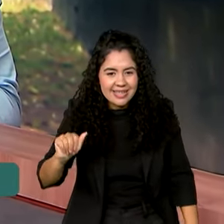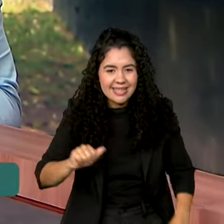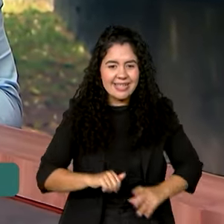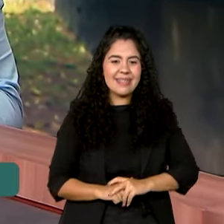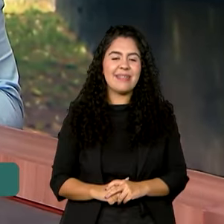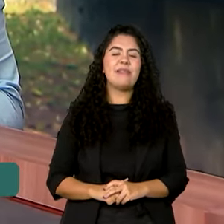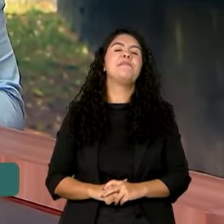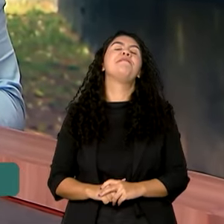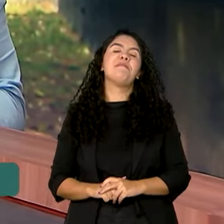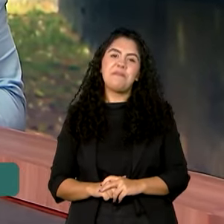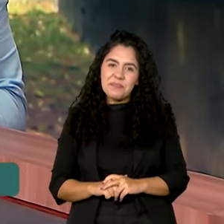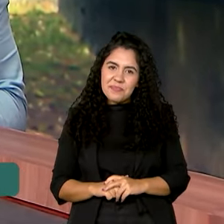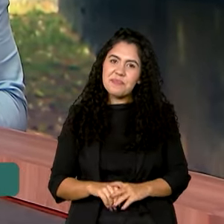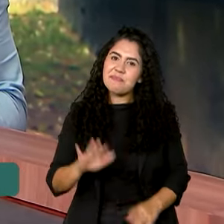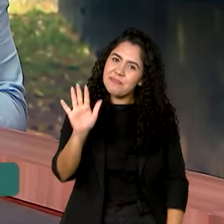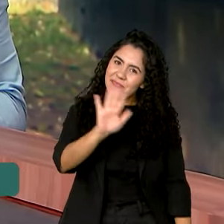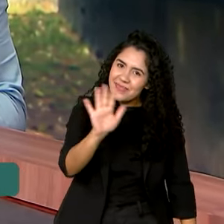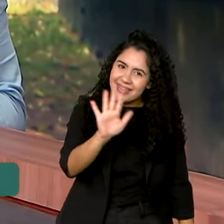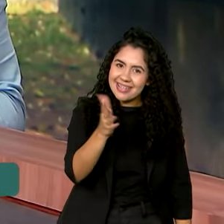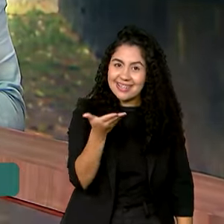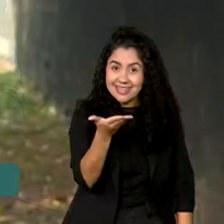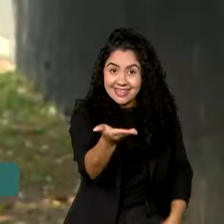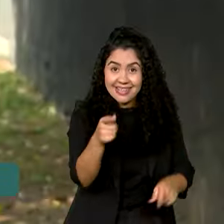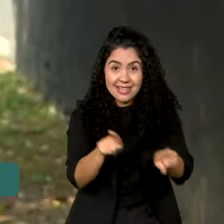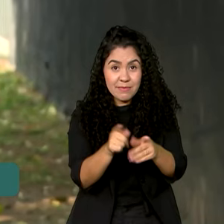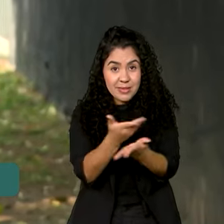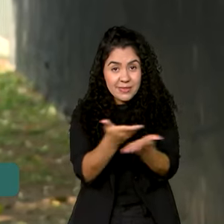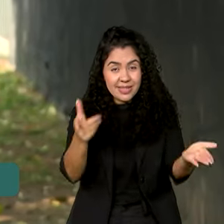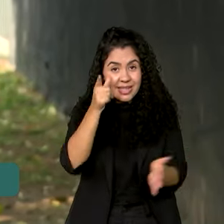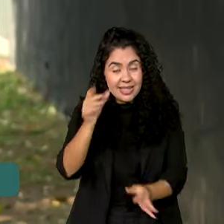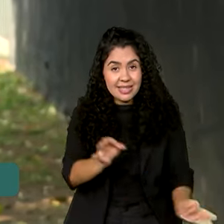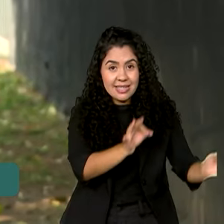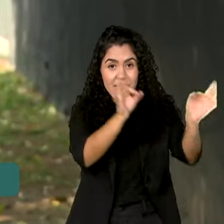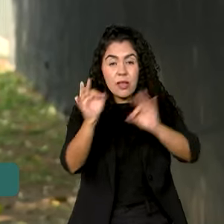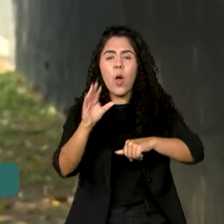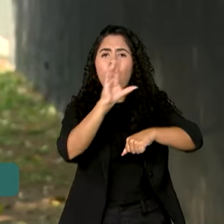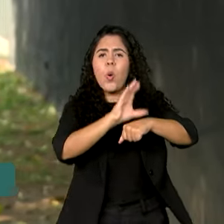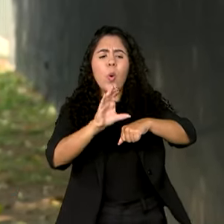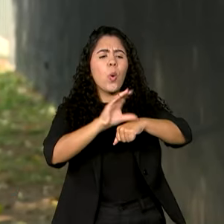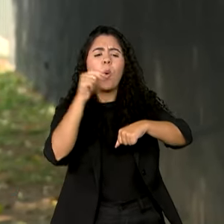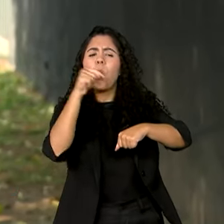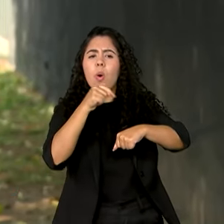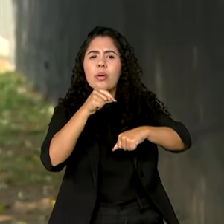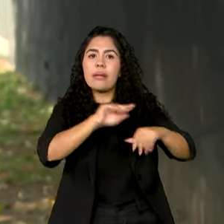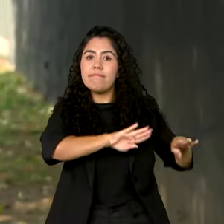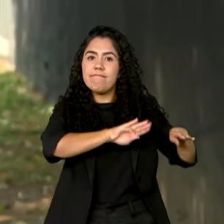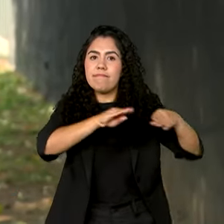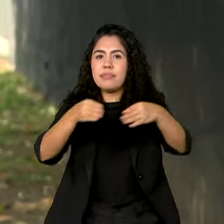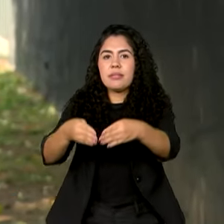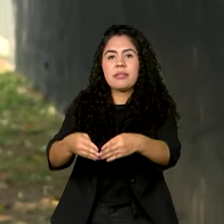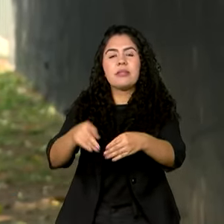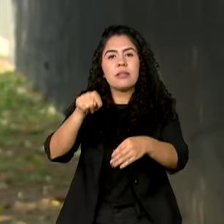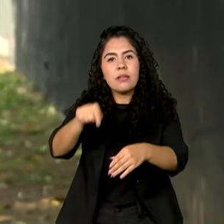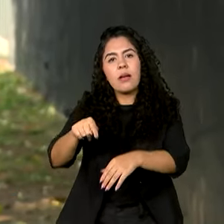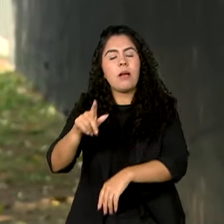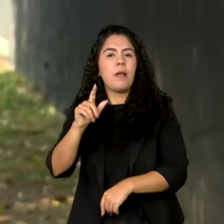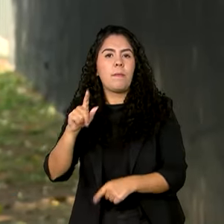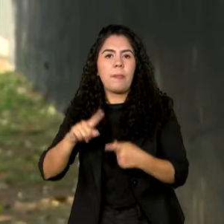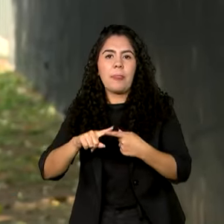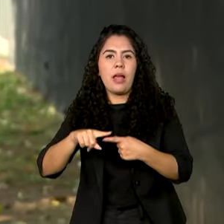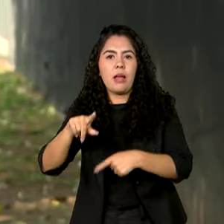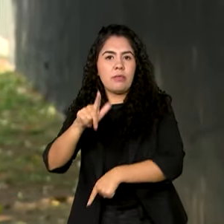Oi, Vanessa! Bom dia a você, bom dia a todos! Esse curso é voltado principalmente para gerentes,